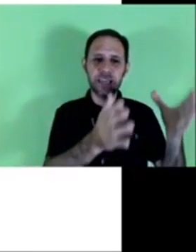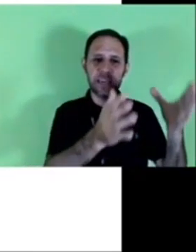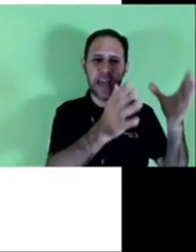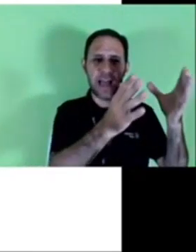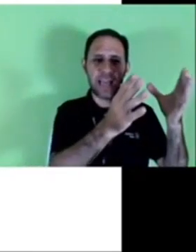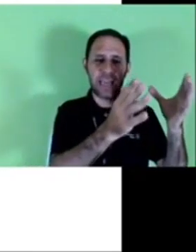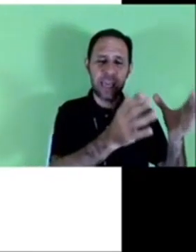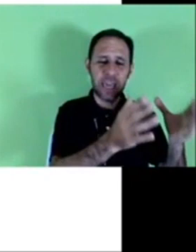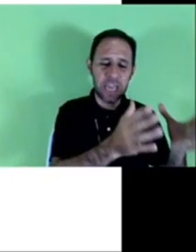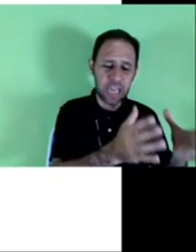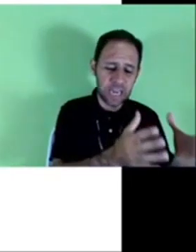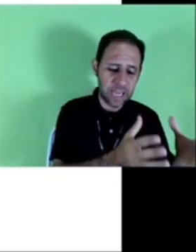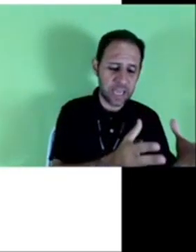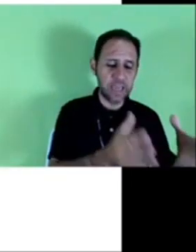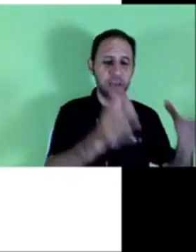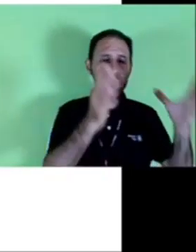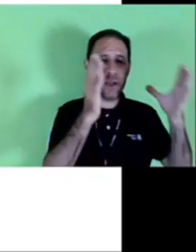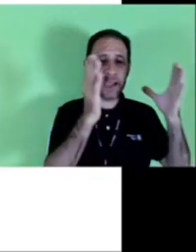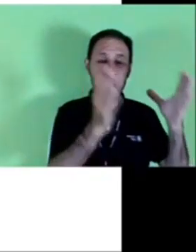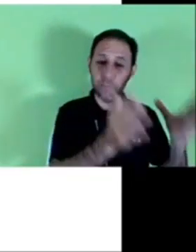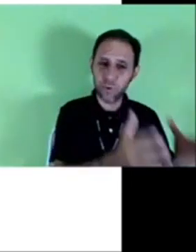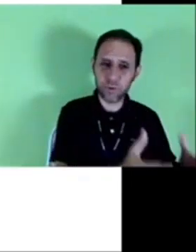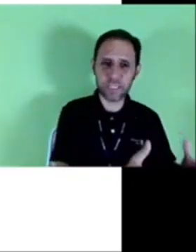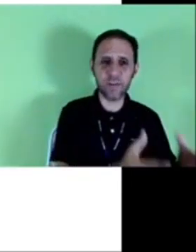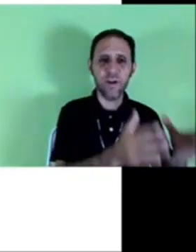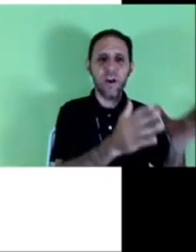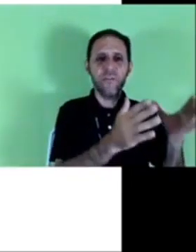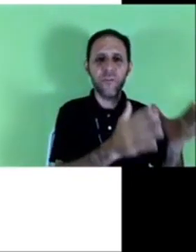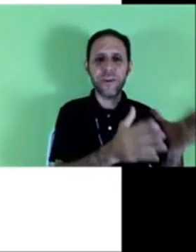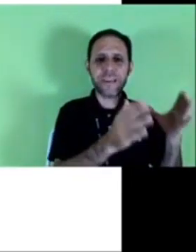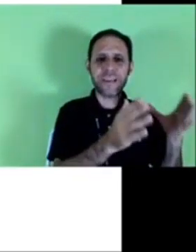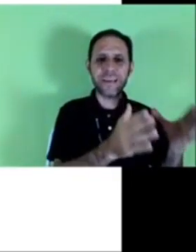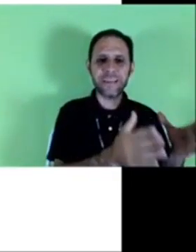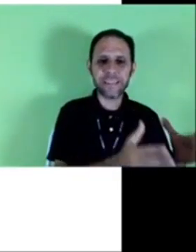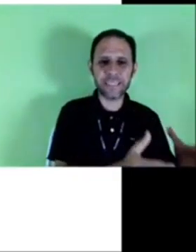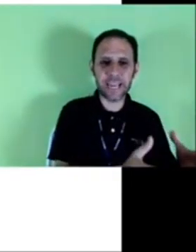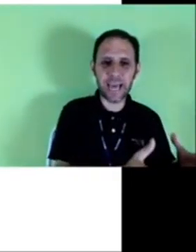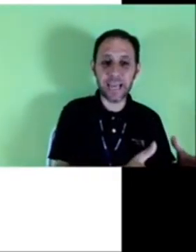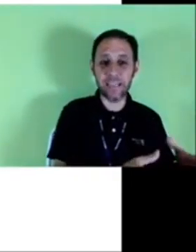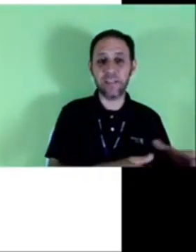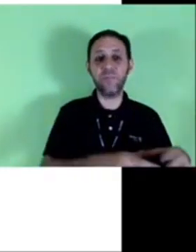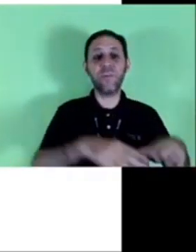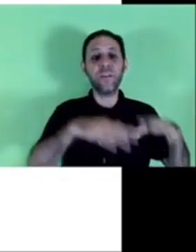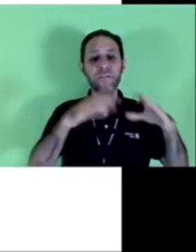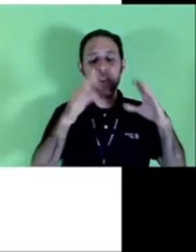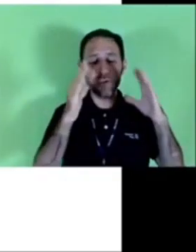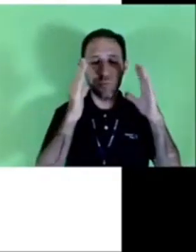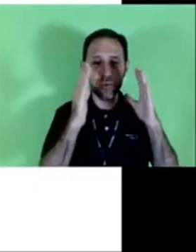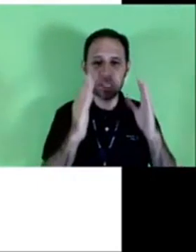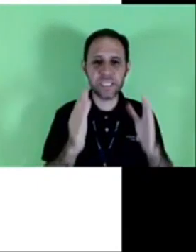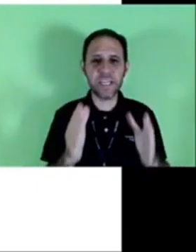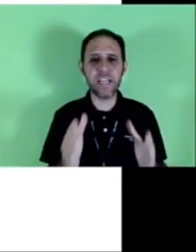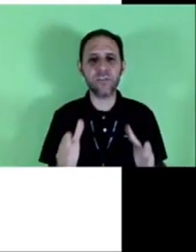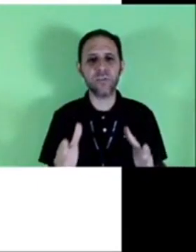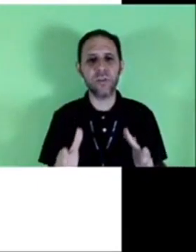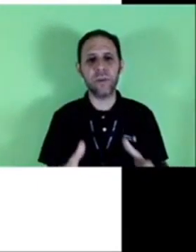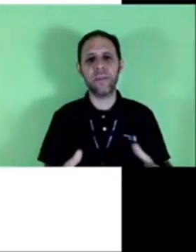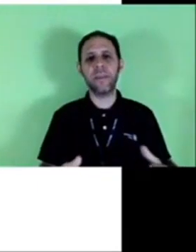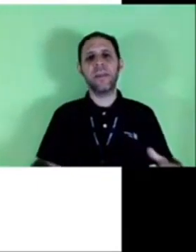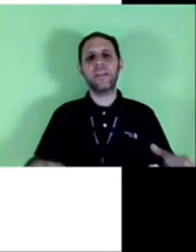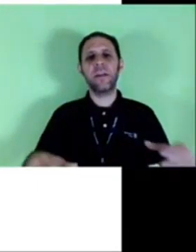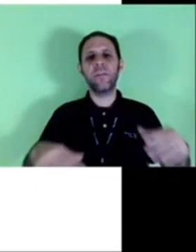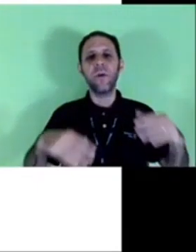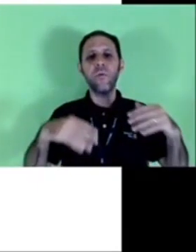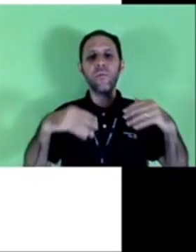diga que aquele, aquela procuração foi cancelada, então foi feito por escrito